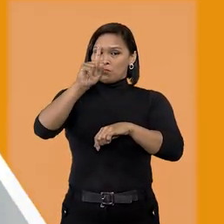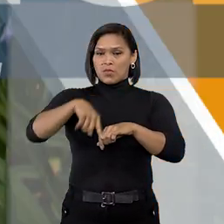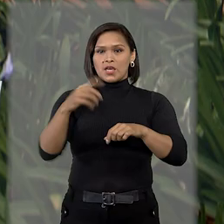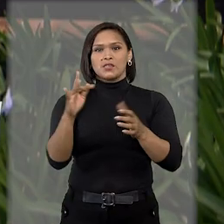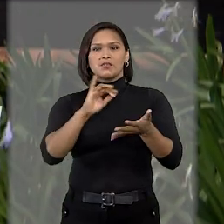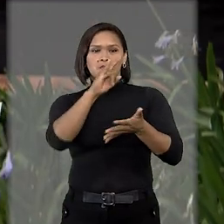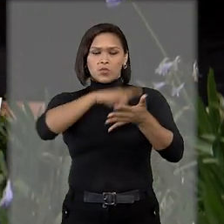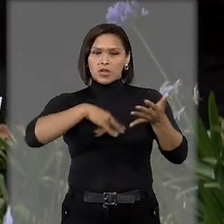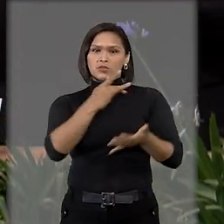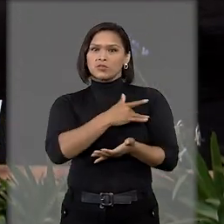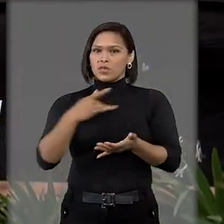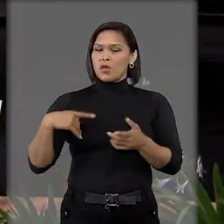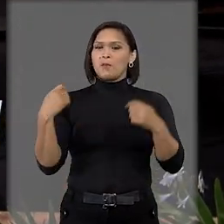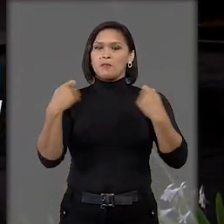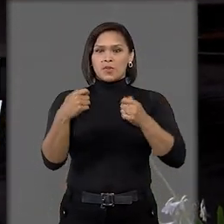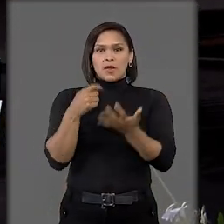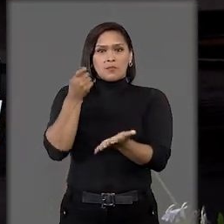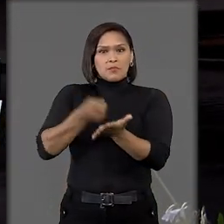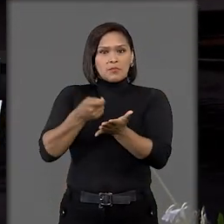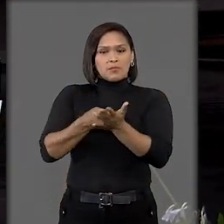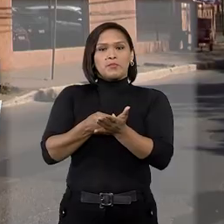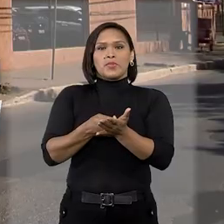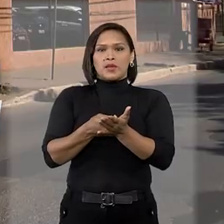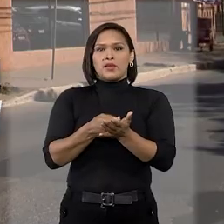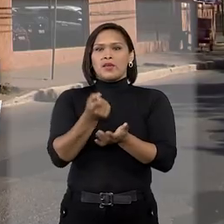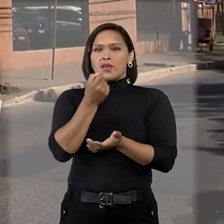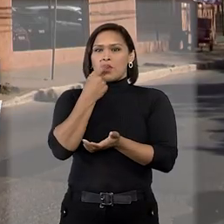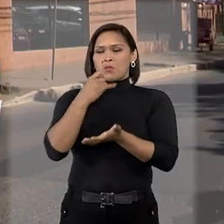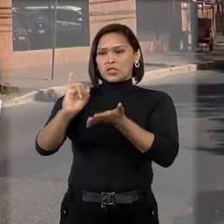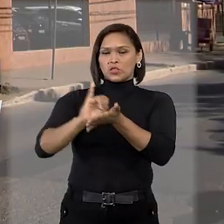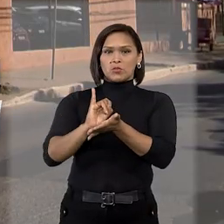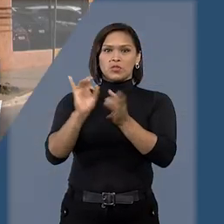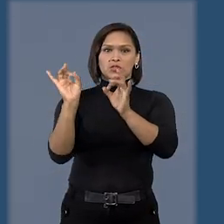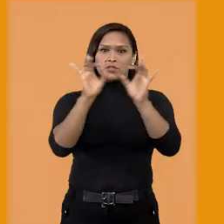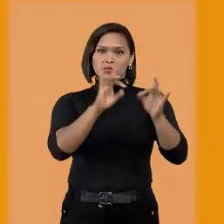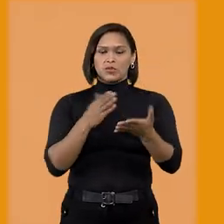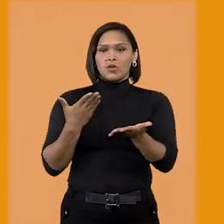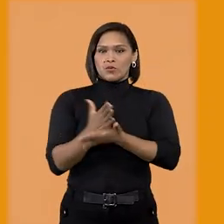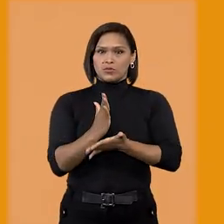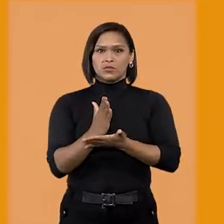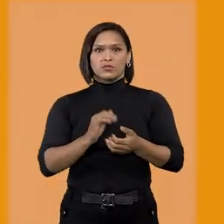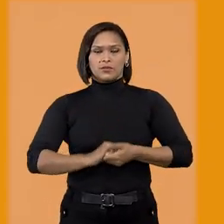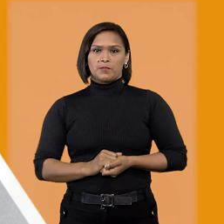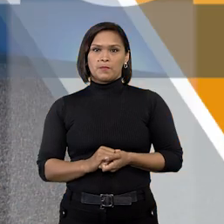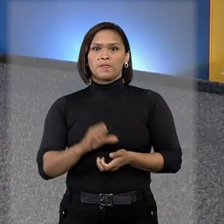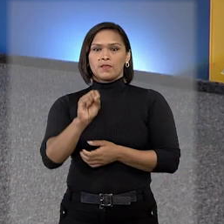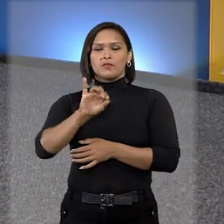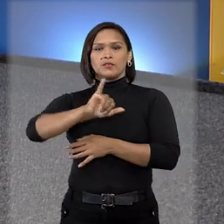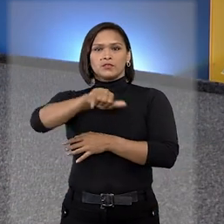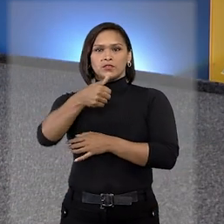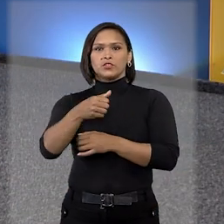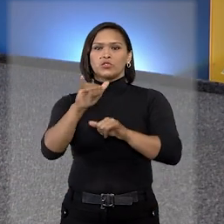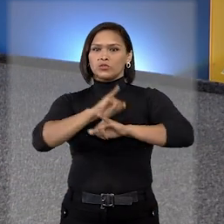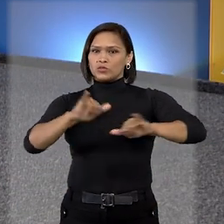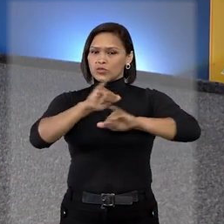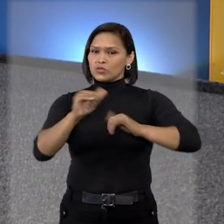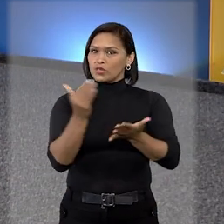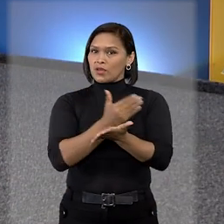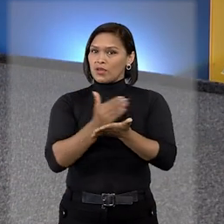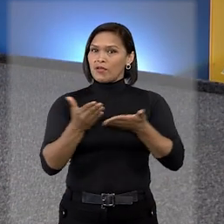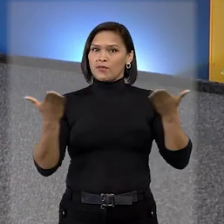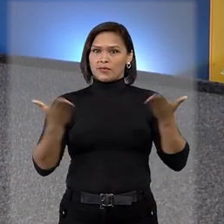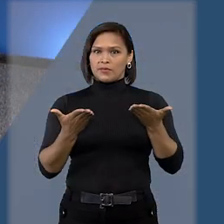plano de saúde deve pagar remédio com importação excepcional autorizada. O STJ Notícias